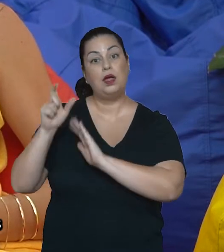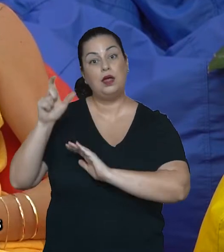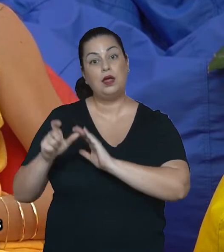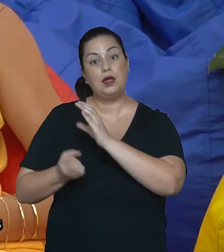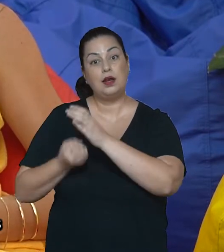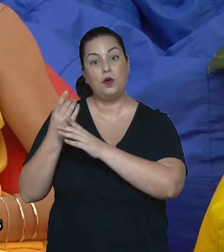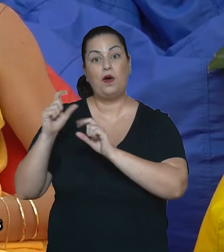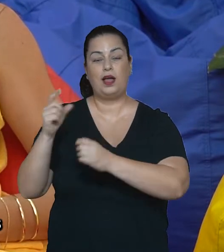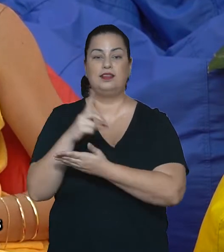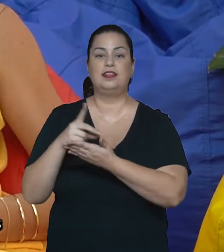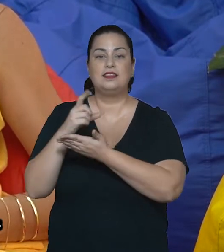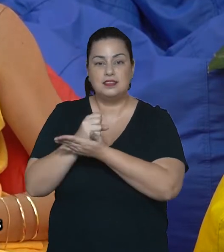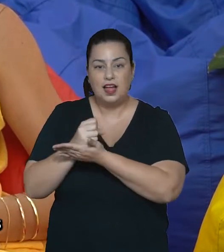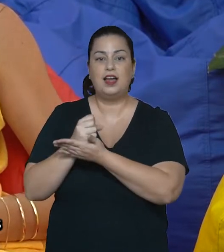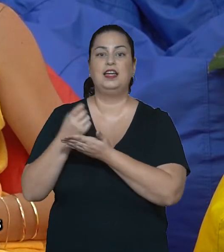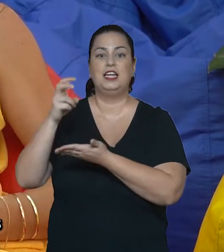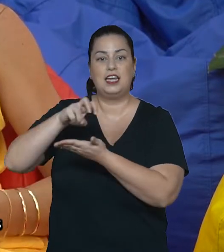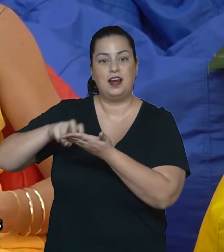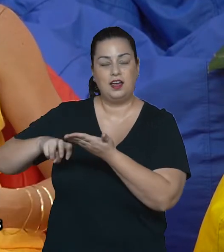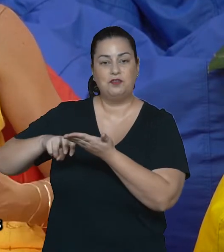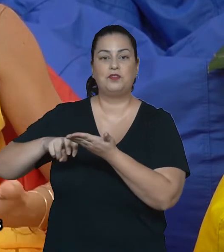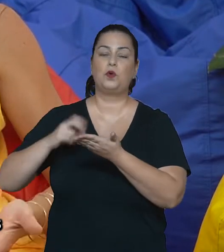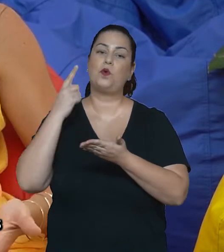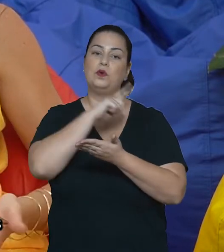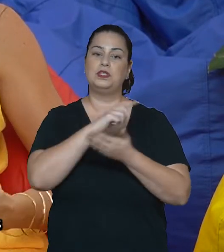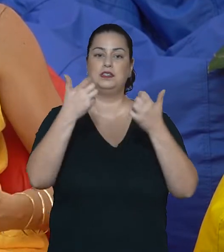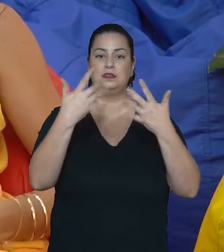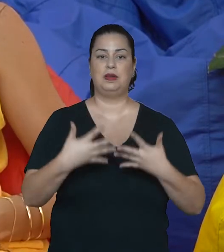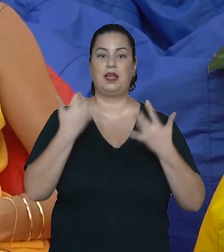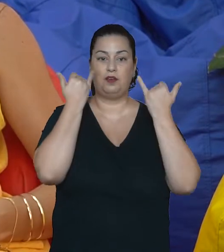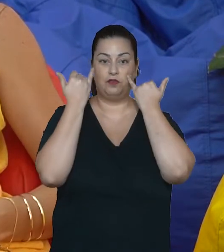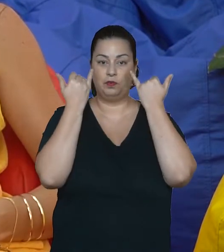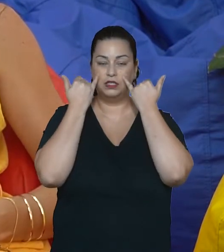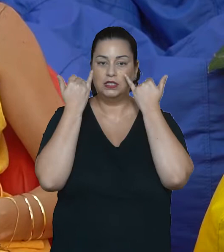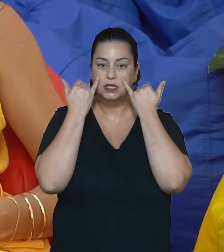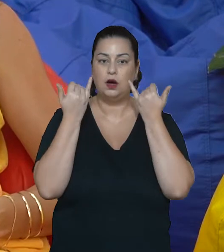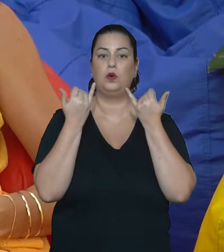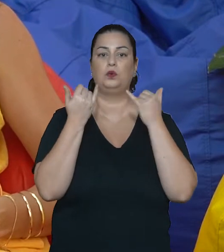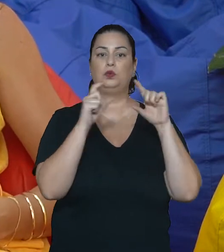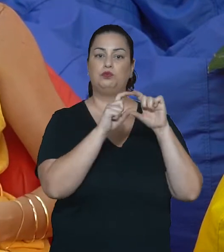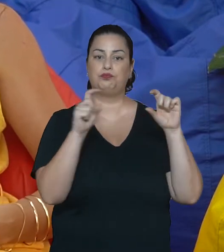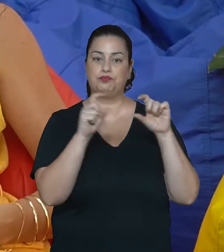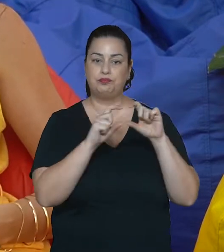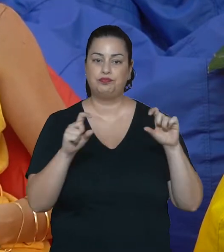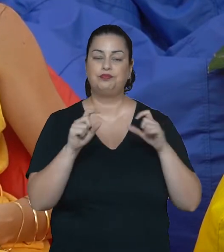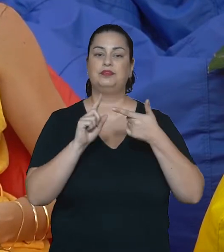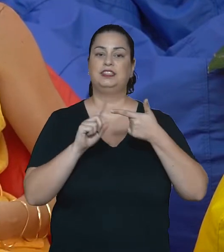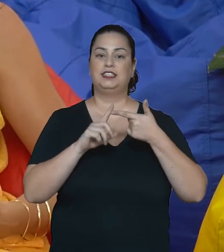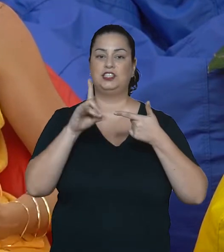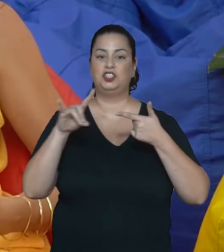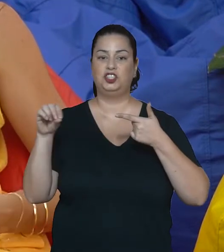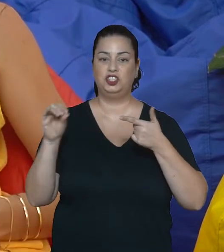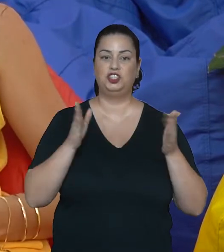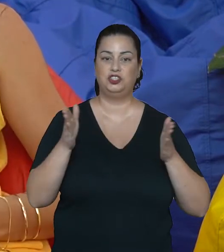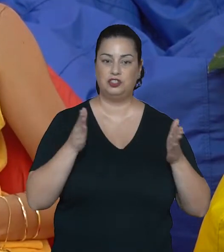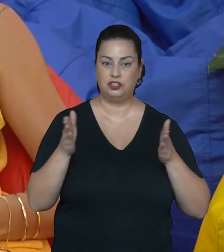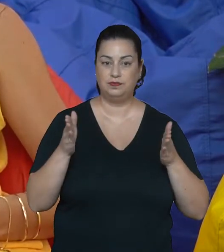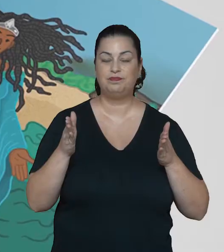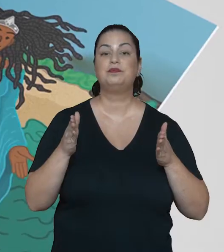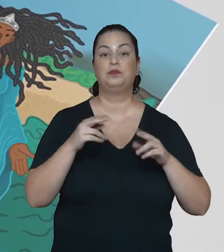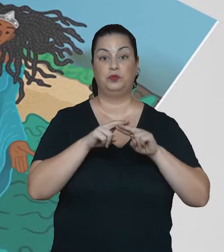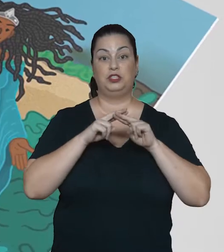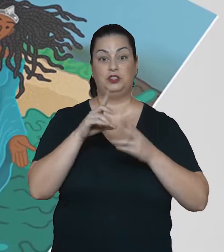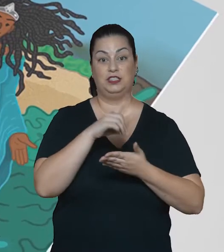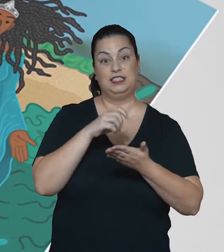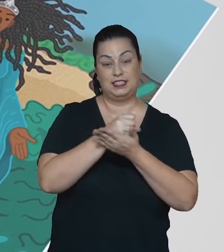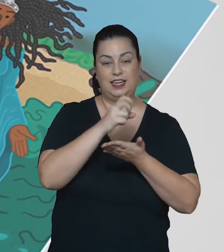elaboradas por designers gráficos, que se preocupam em tornar compreensíveis as informações de composição, data de validade ou da própria marca.